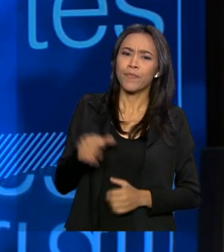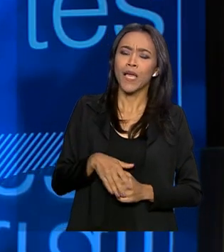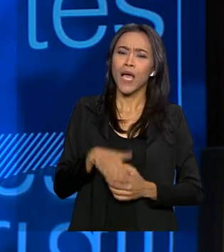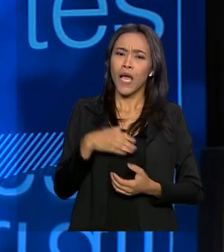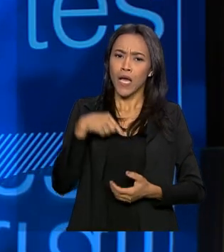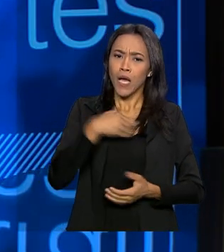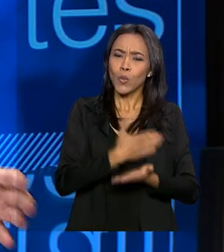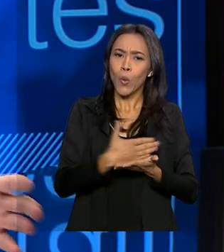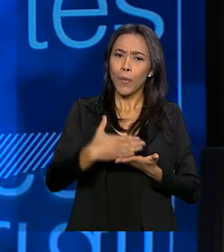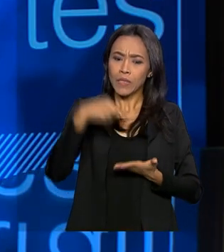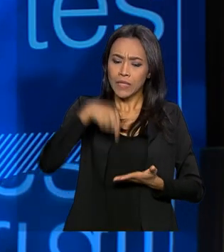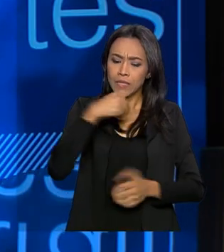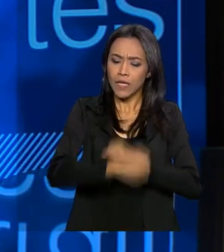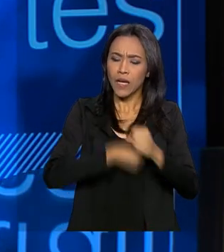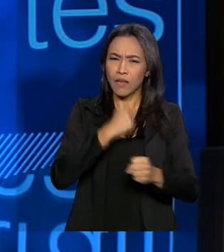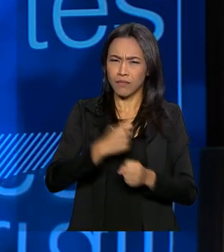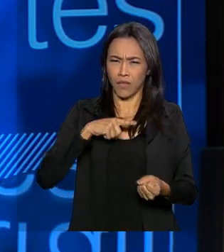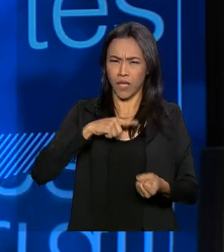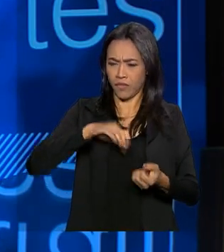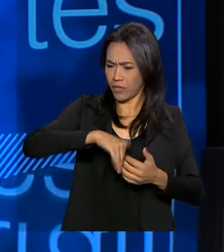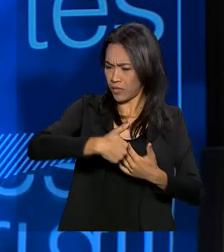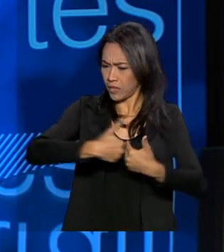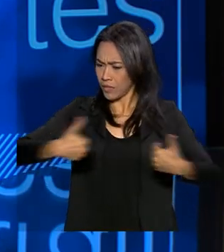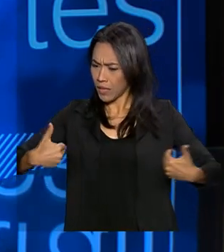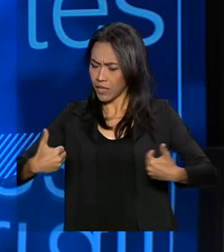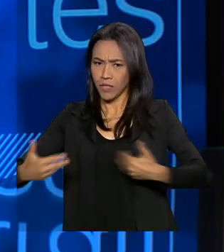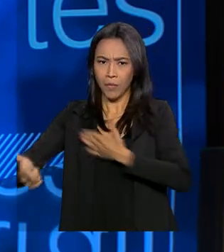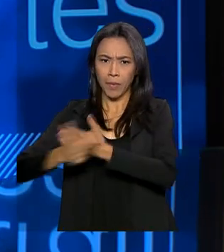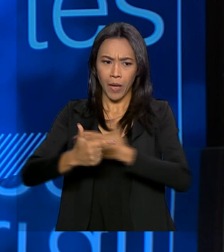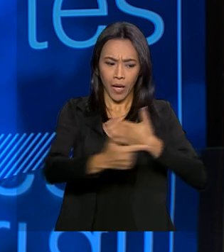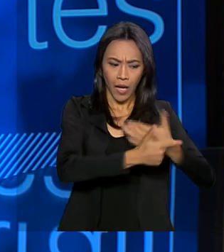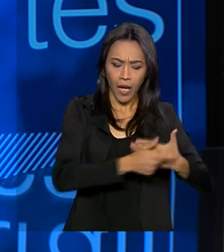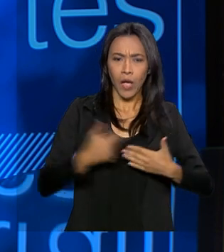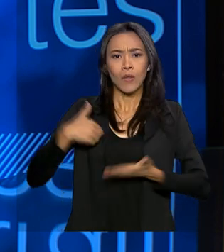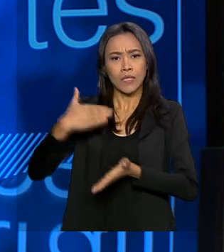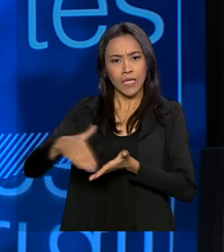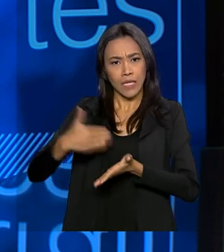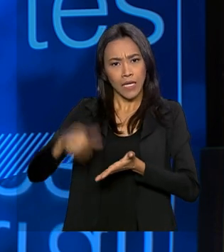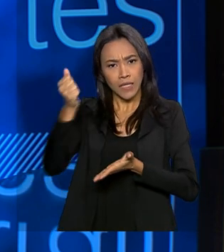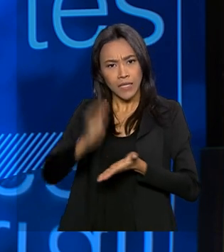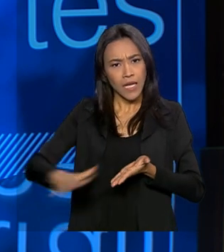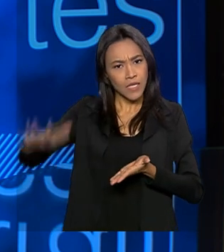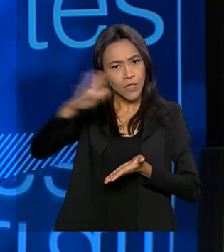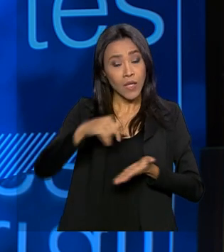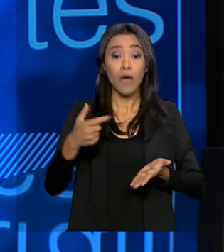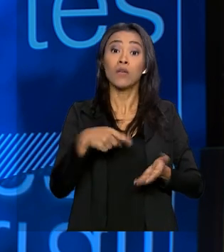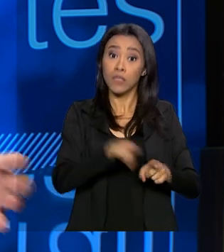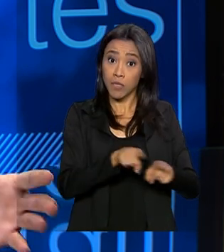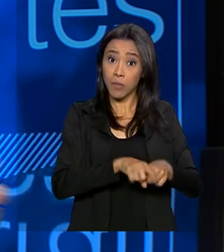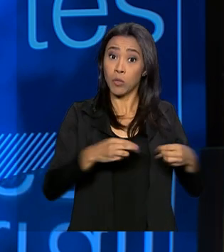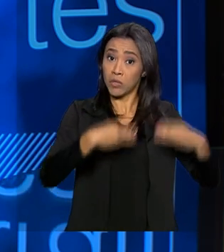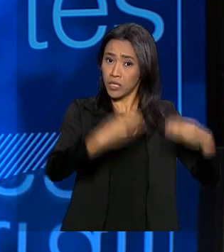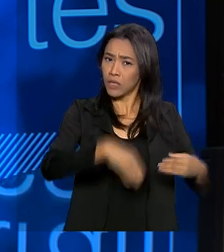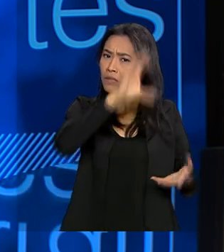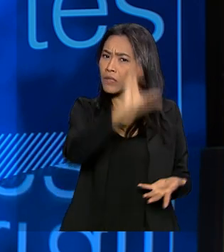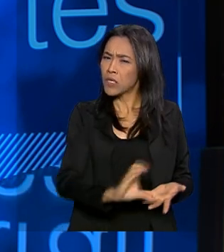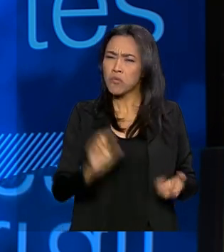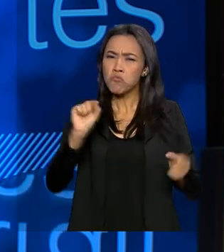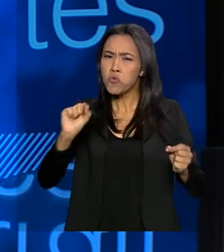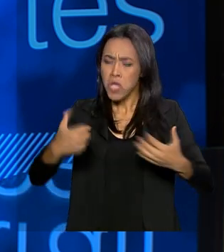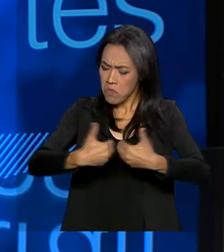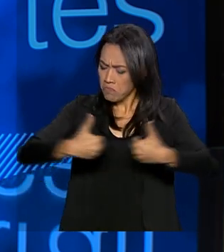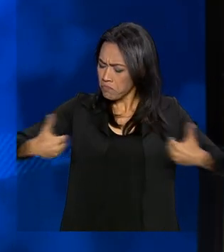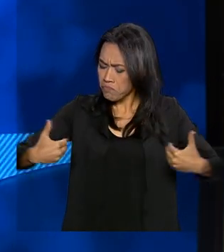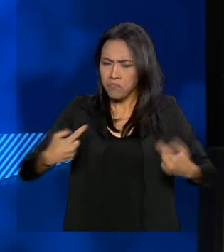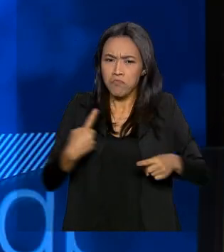desse ano houve uma divisão de tarefas aí entre a Secretaria Nacional Antidrogas e o Ministério da Estadania. Qual que é essa divisão